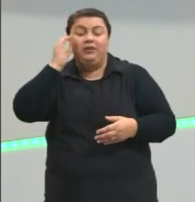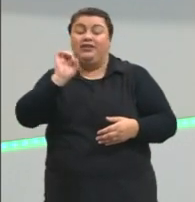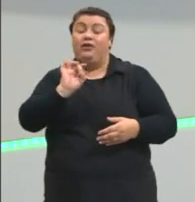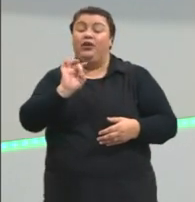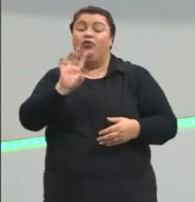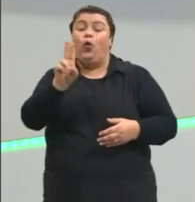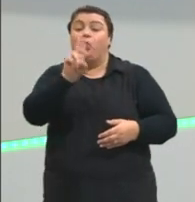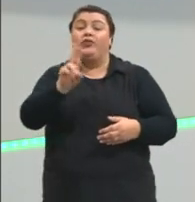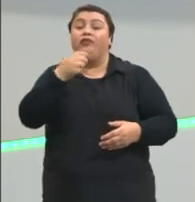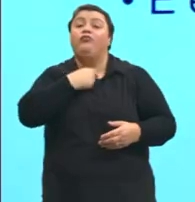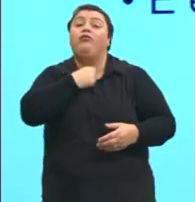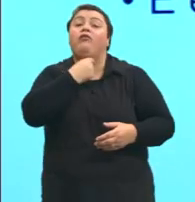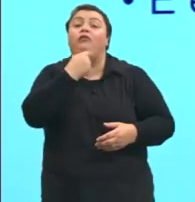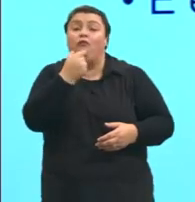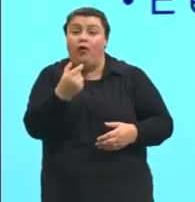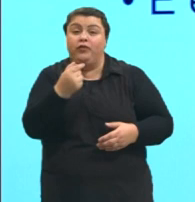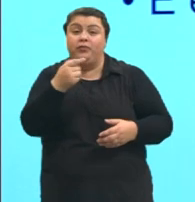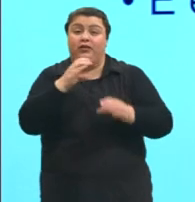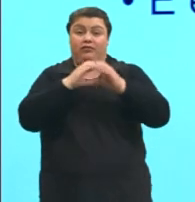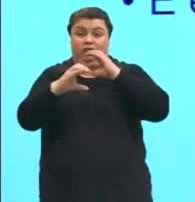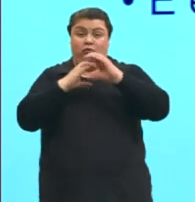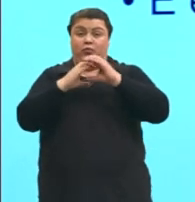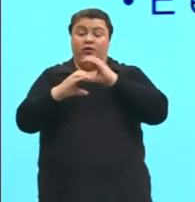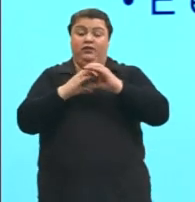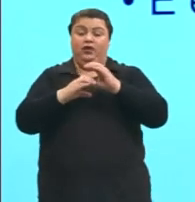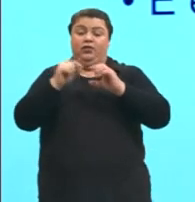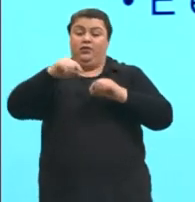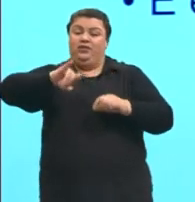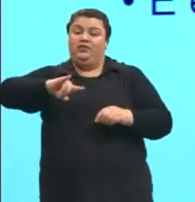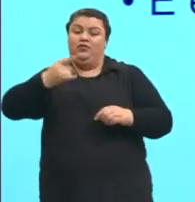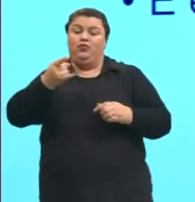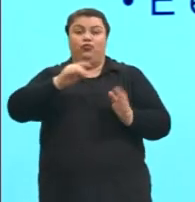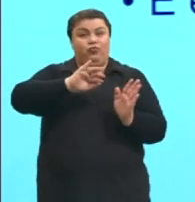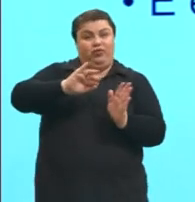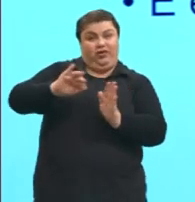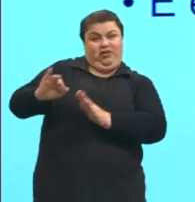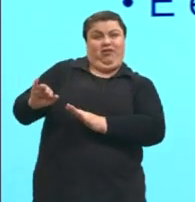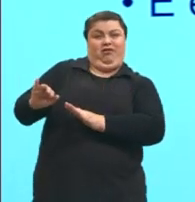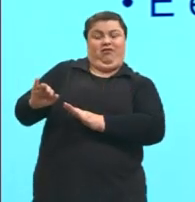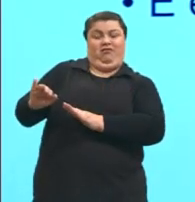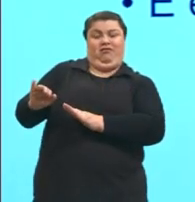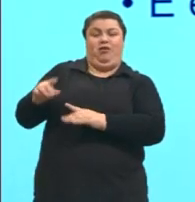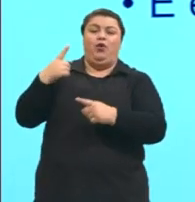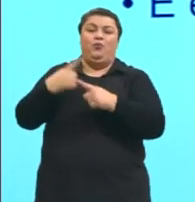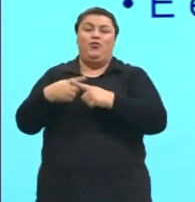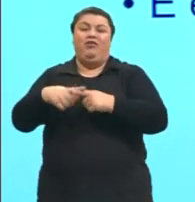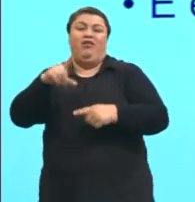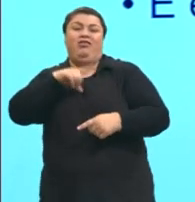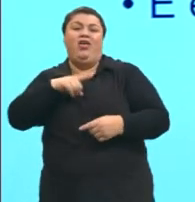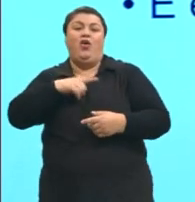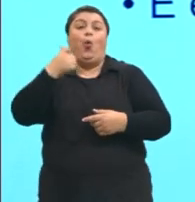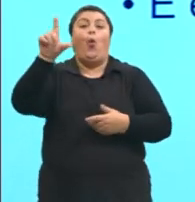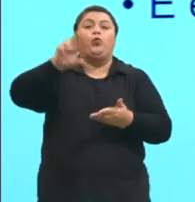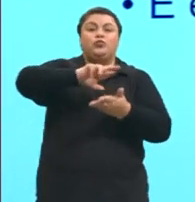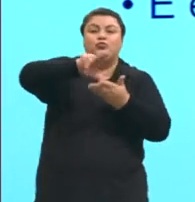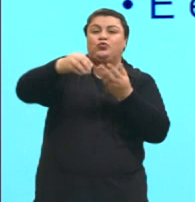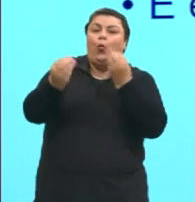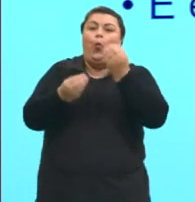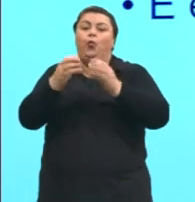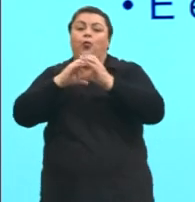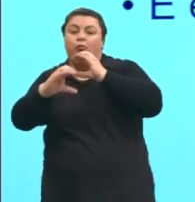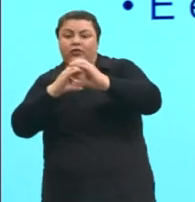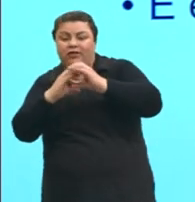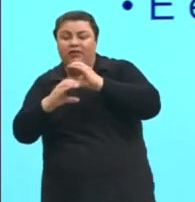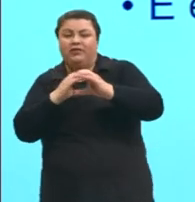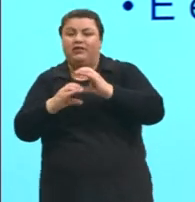esse último ponto aqui, ele já é hoje refutado. porque a gente tem outros modos de comunicação que não são